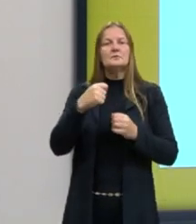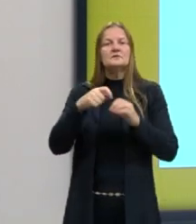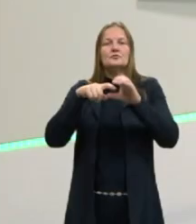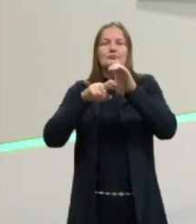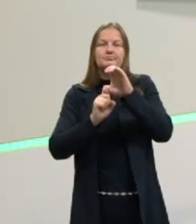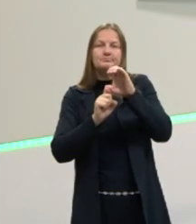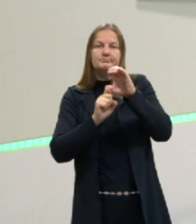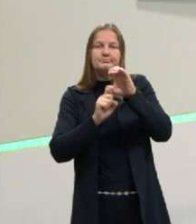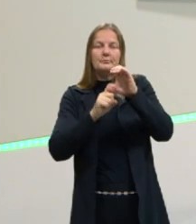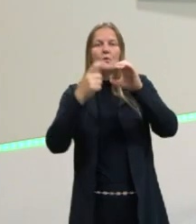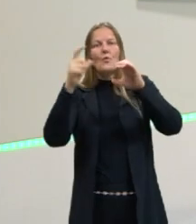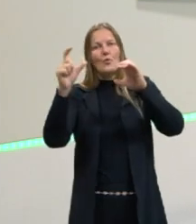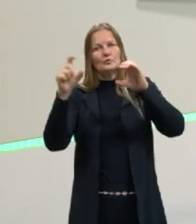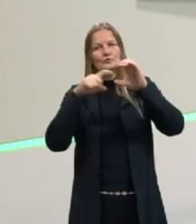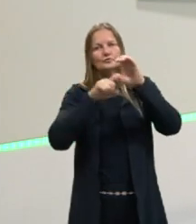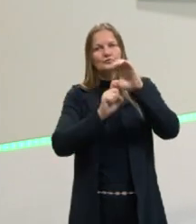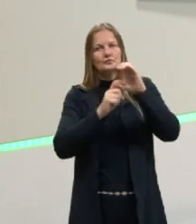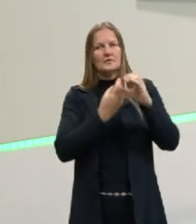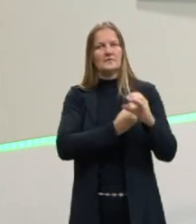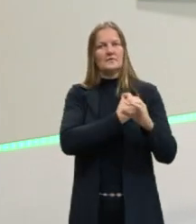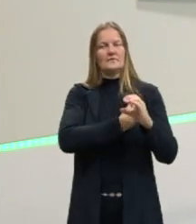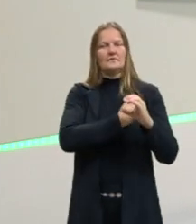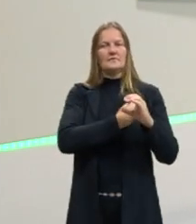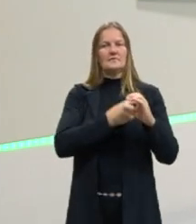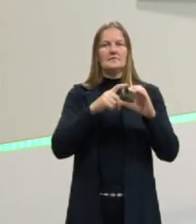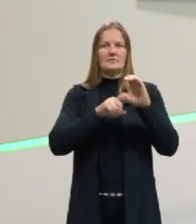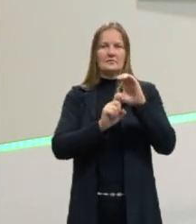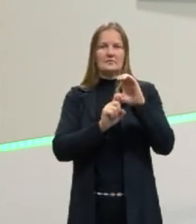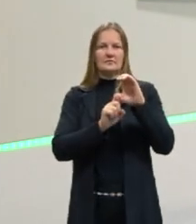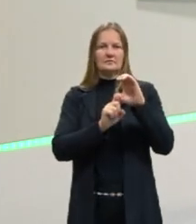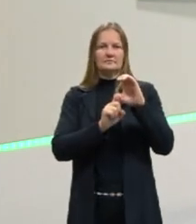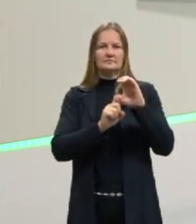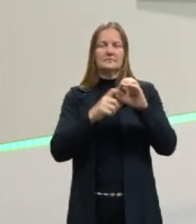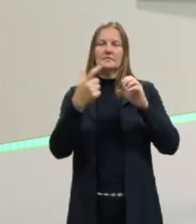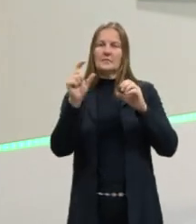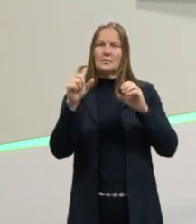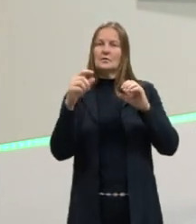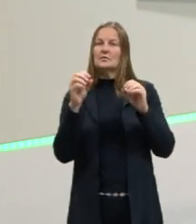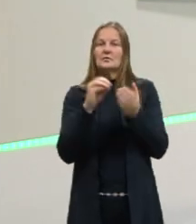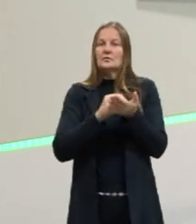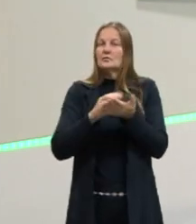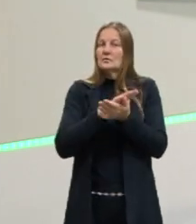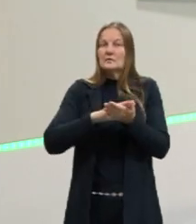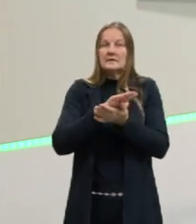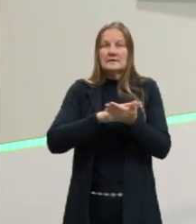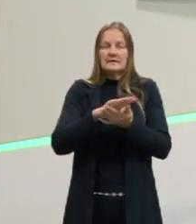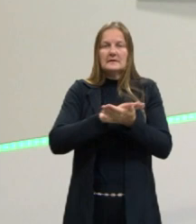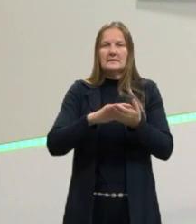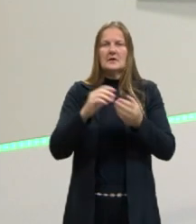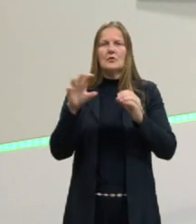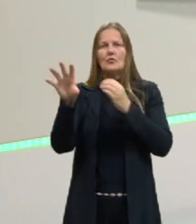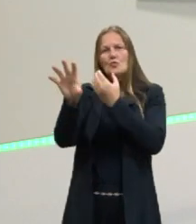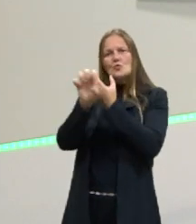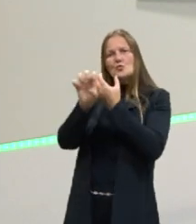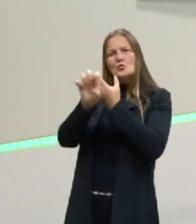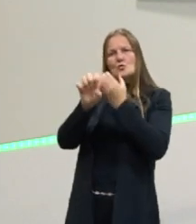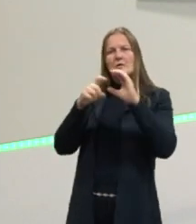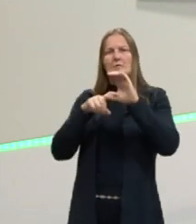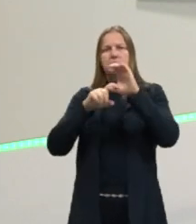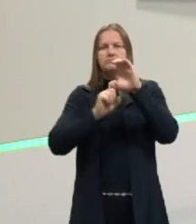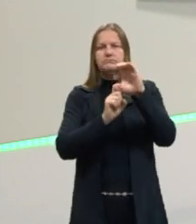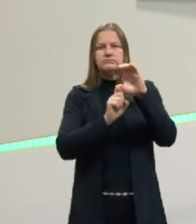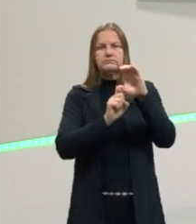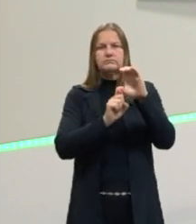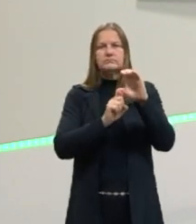alimentar de outro ser vivo, igual os heterótrofos. Os heterótrofos, eles se alimentam de outros seres, de